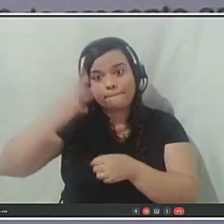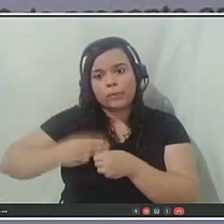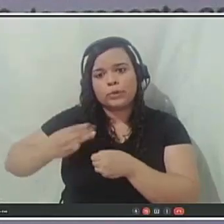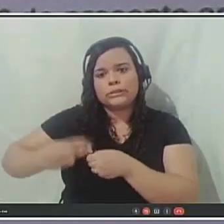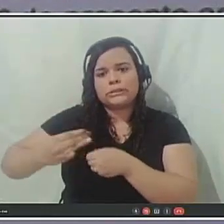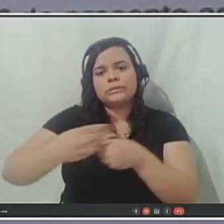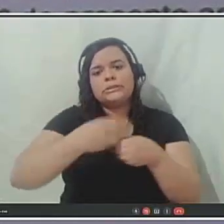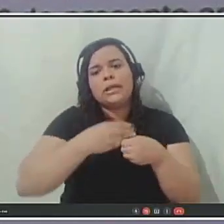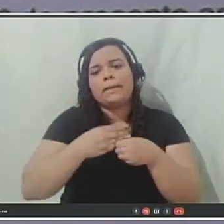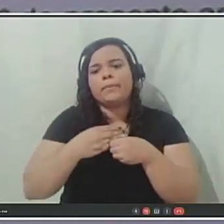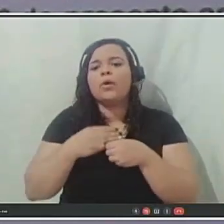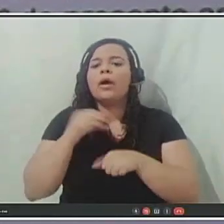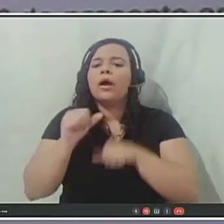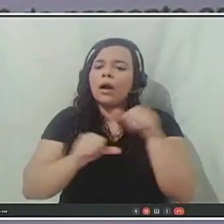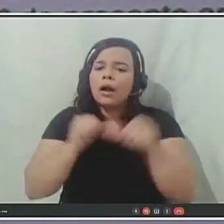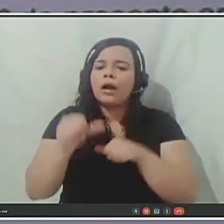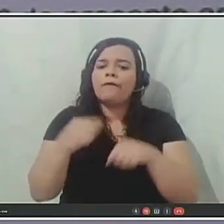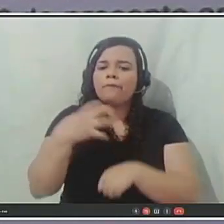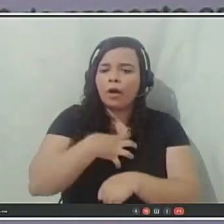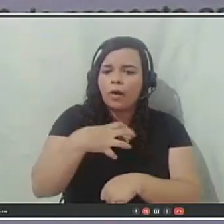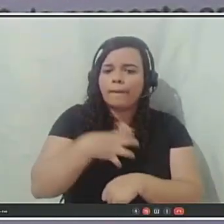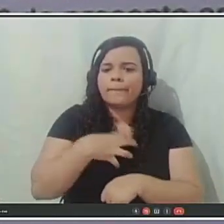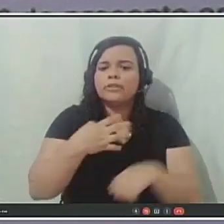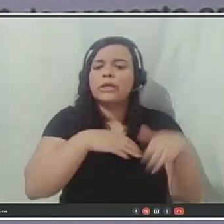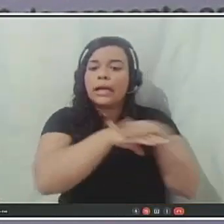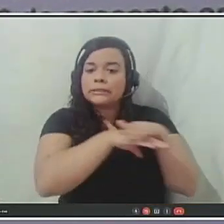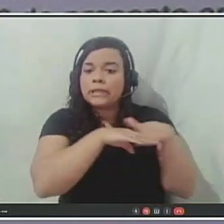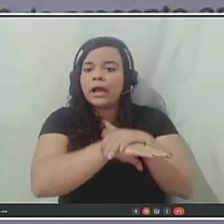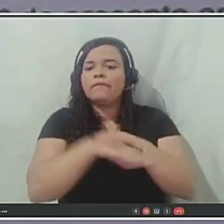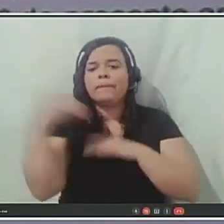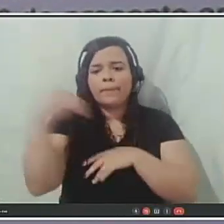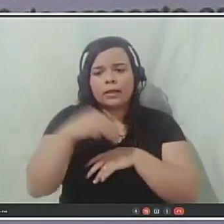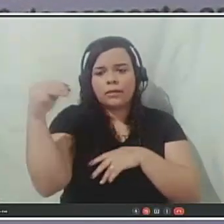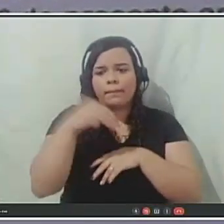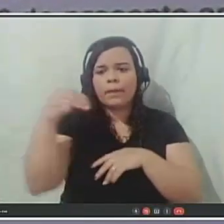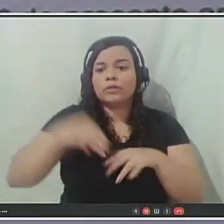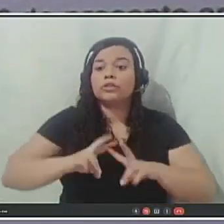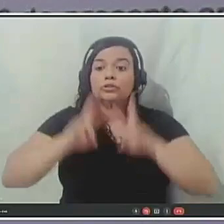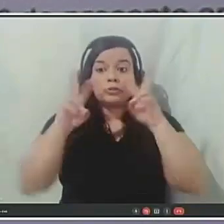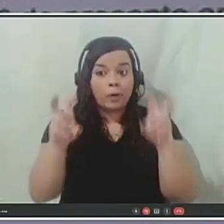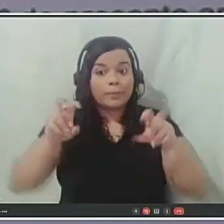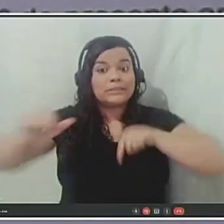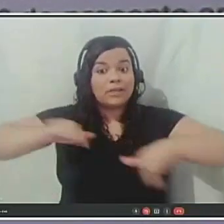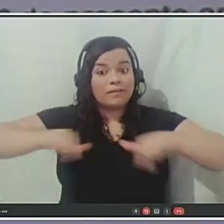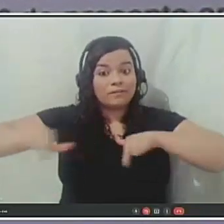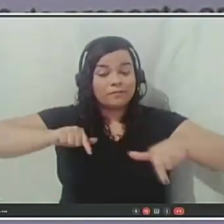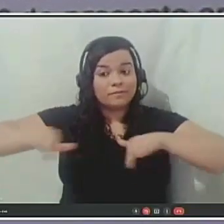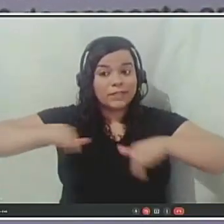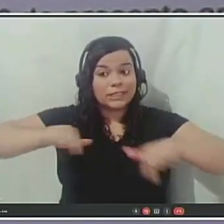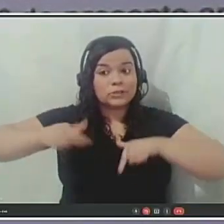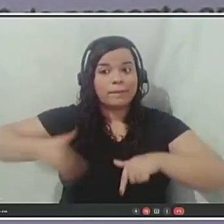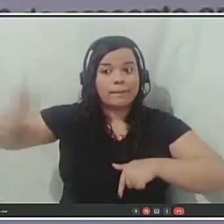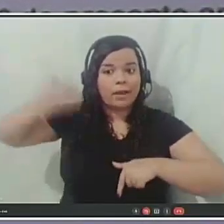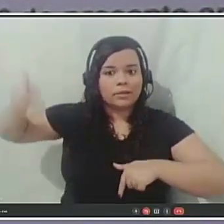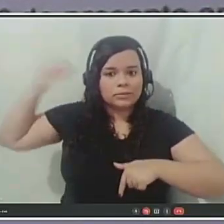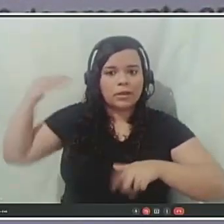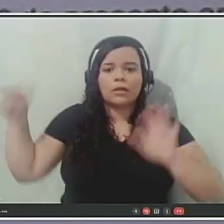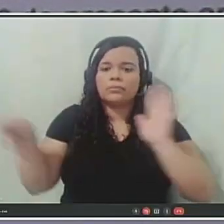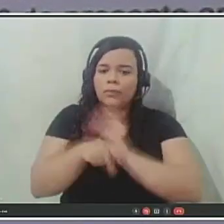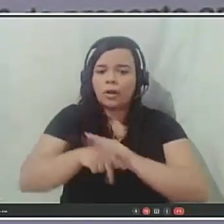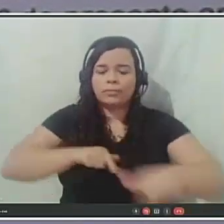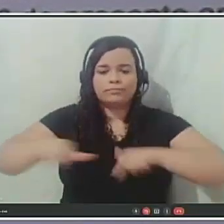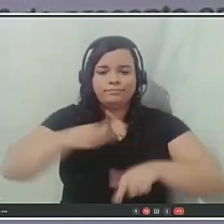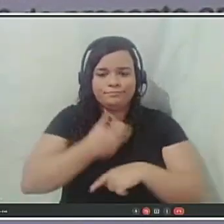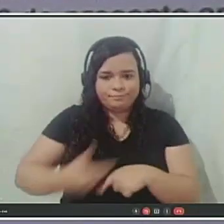recompor as formas, as reservas matemáticas relativas ao serviço passado dos servidores, a qual